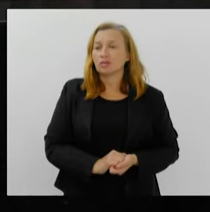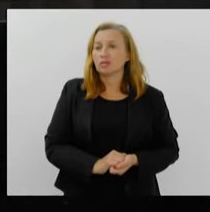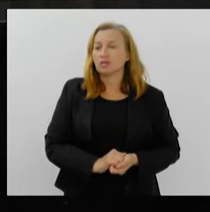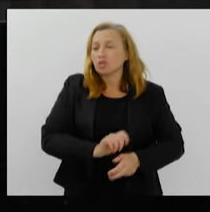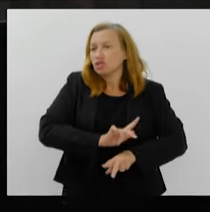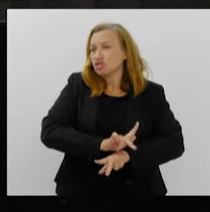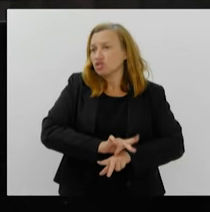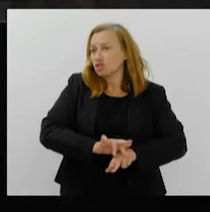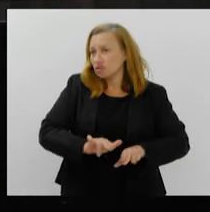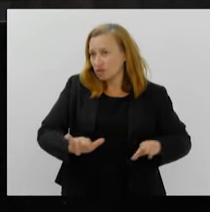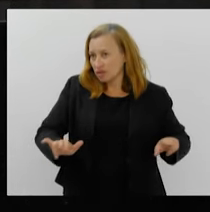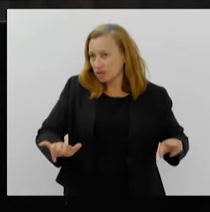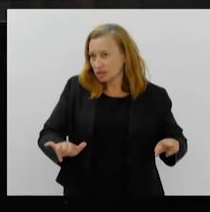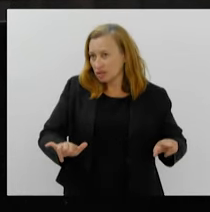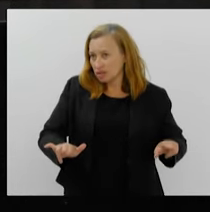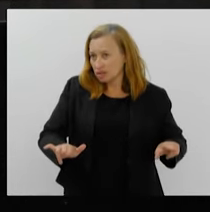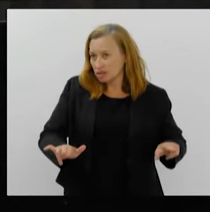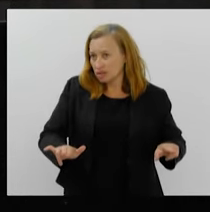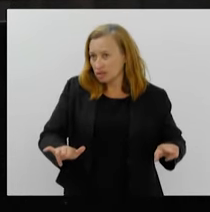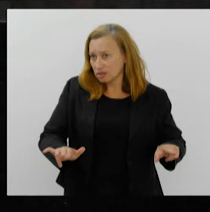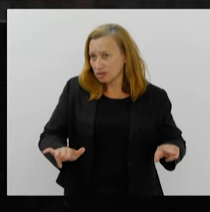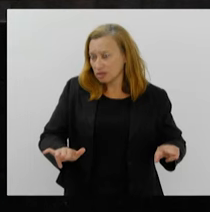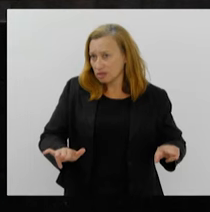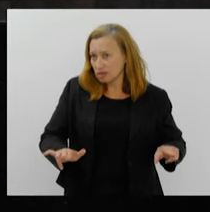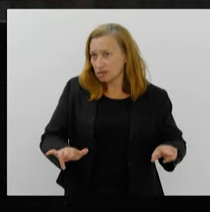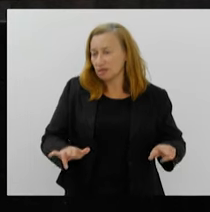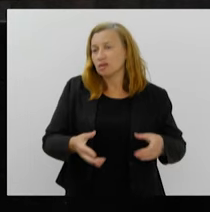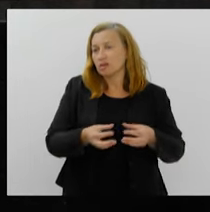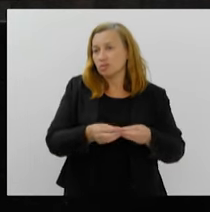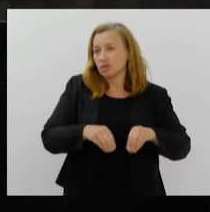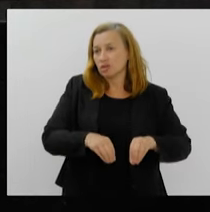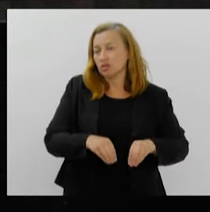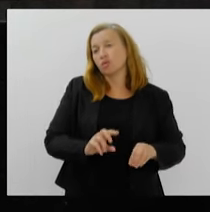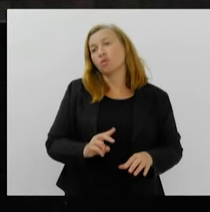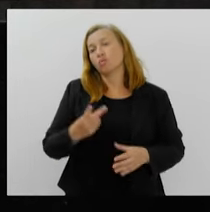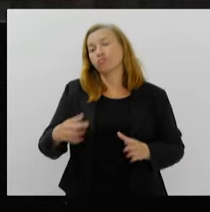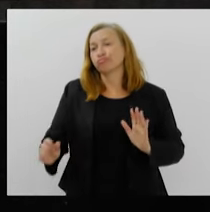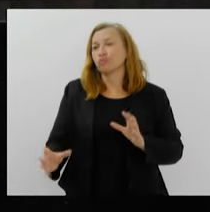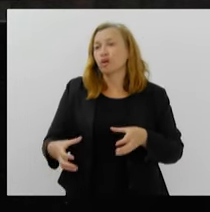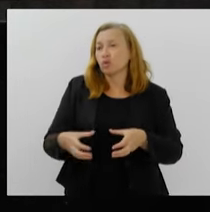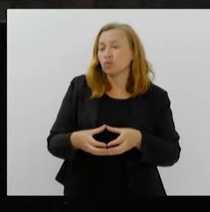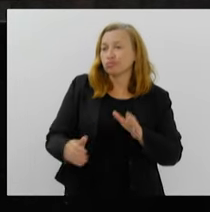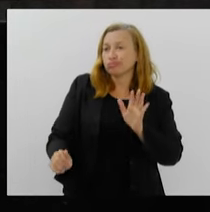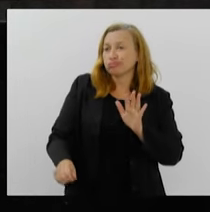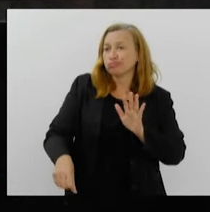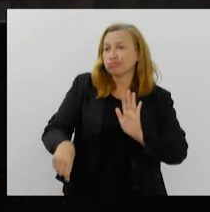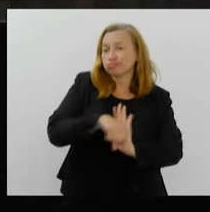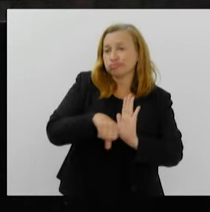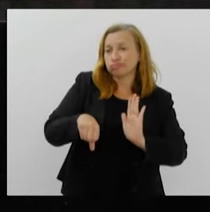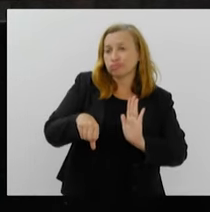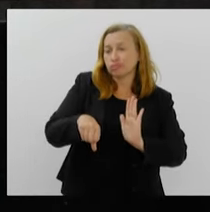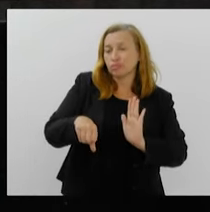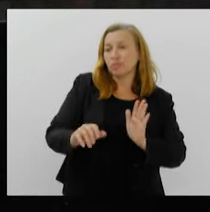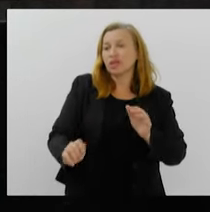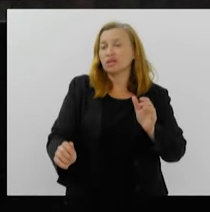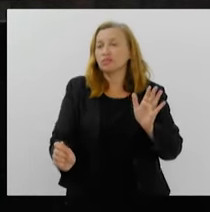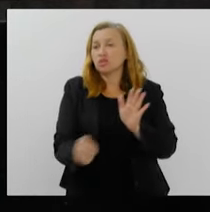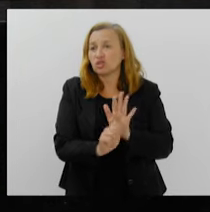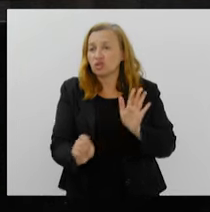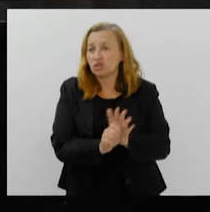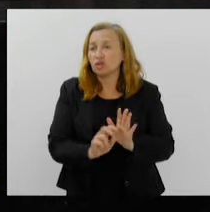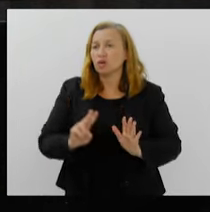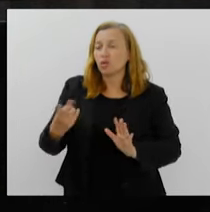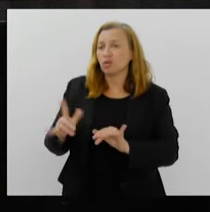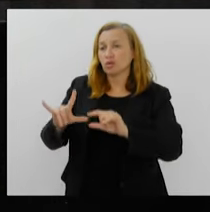diversas facetas, ora como narcotráfico, ora como milícia, ora como junção